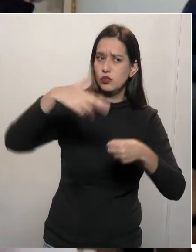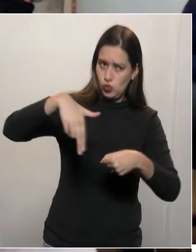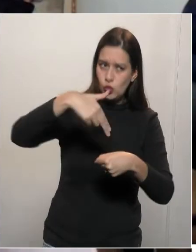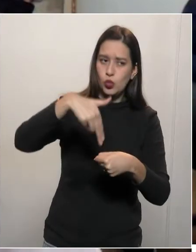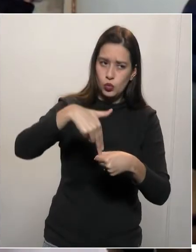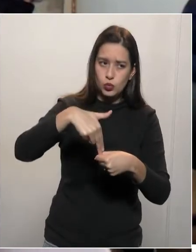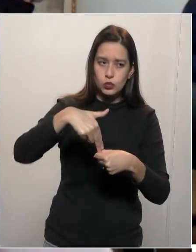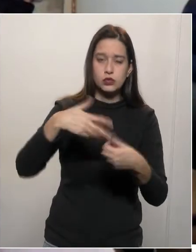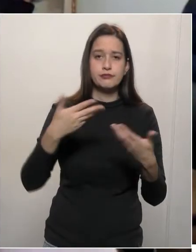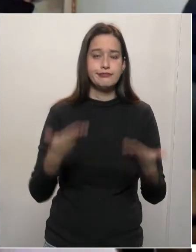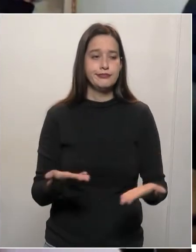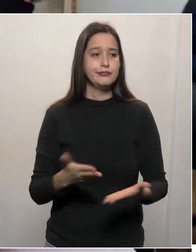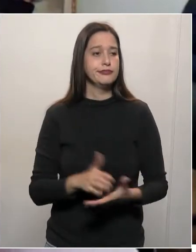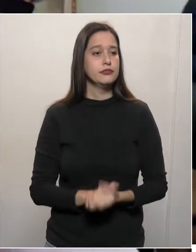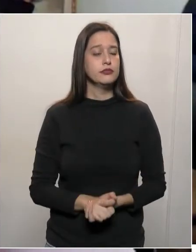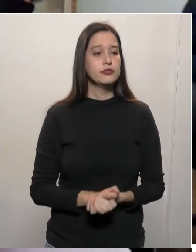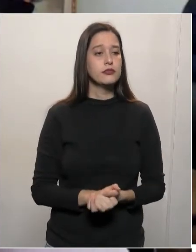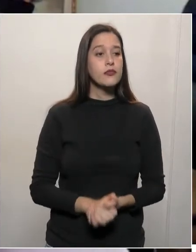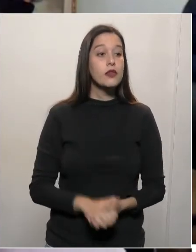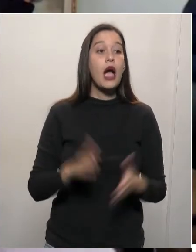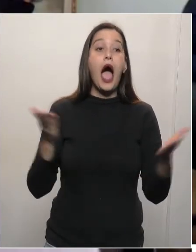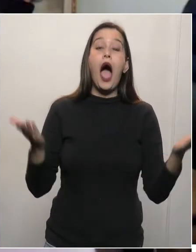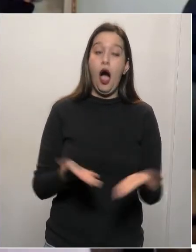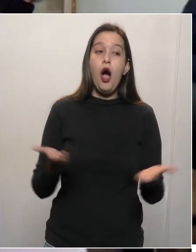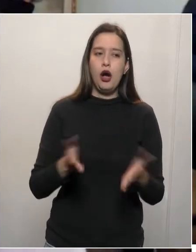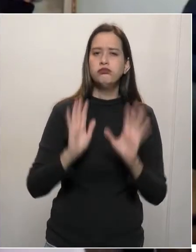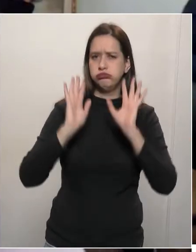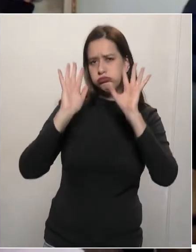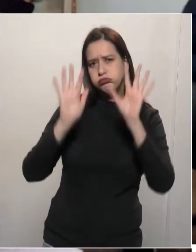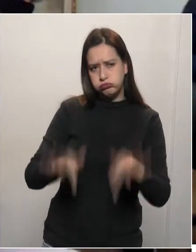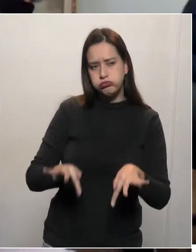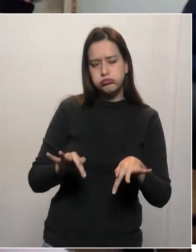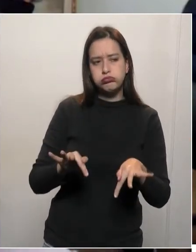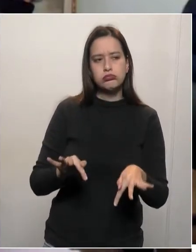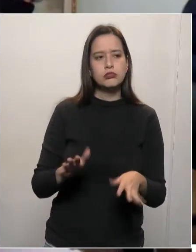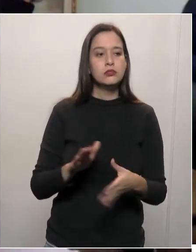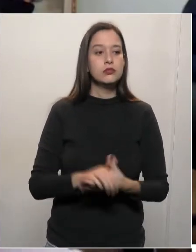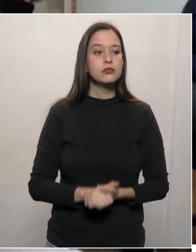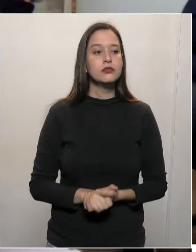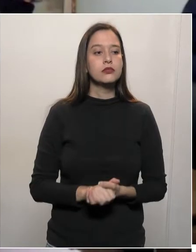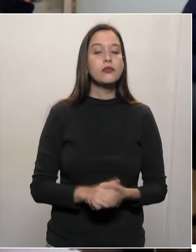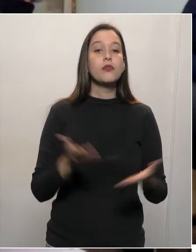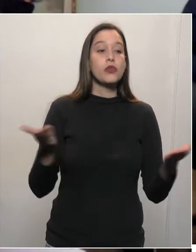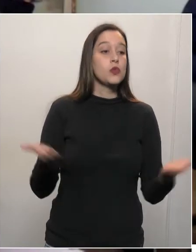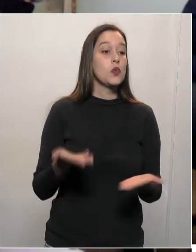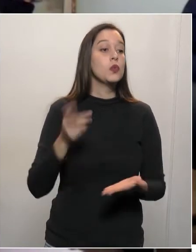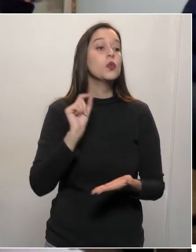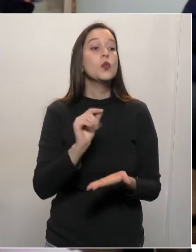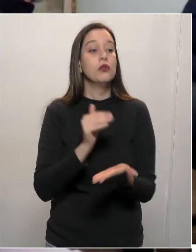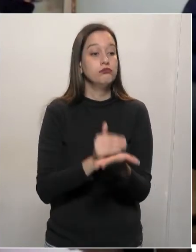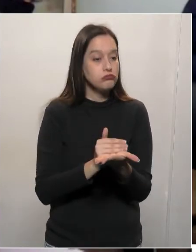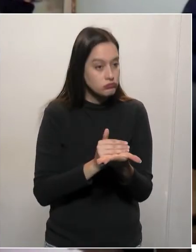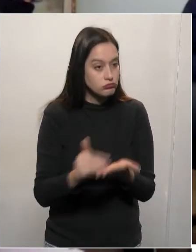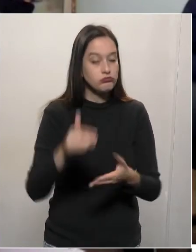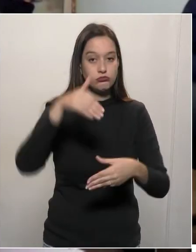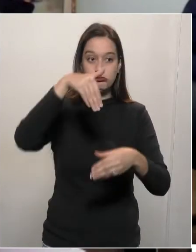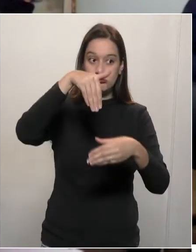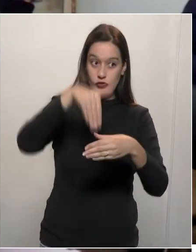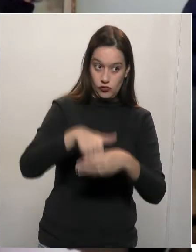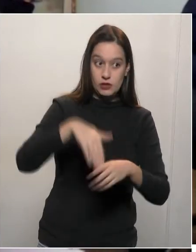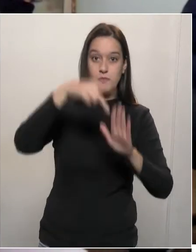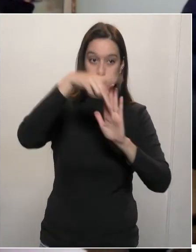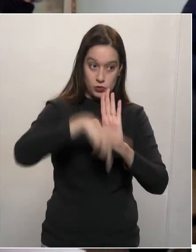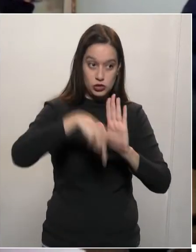disposição. E, para legalizar, pessoal, eu quero dizer que nós estaremos hoje iniciando um projeto importante que prevê a